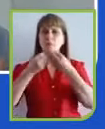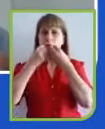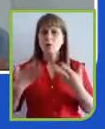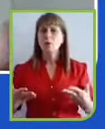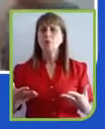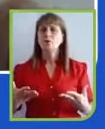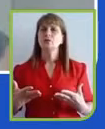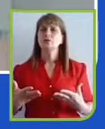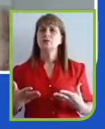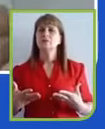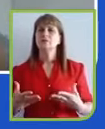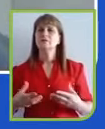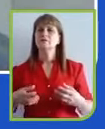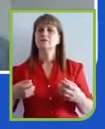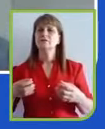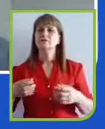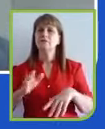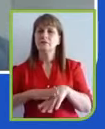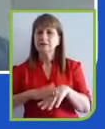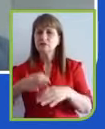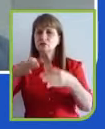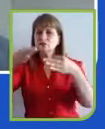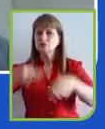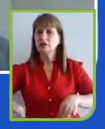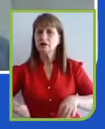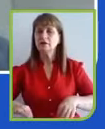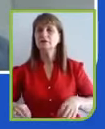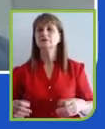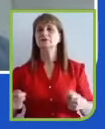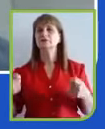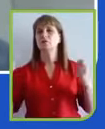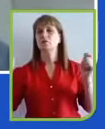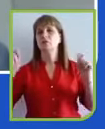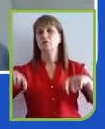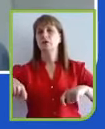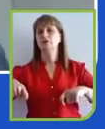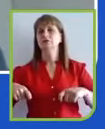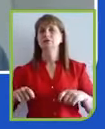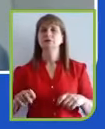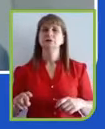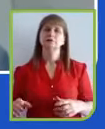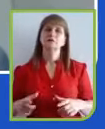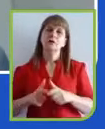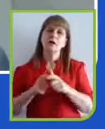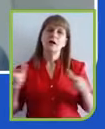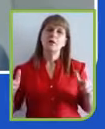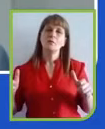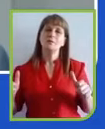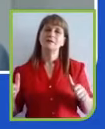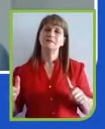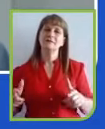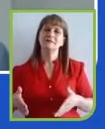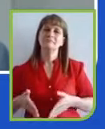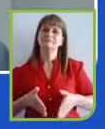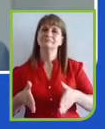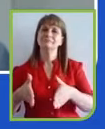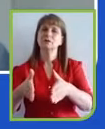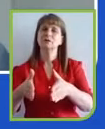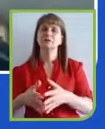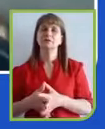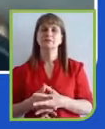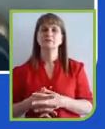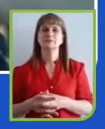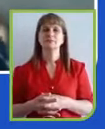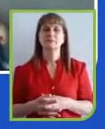fazendo certo. Então, vão, sem dúvida, potencializar essa caminhada. Muito bom, muito bom. Eu queria agora inverter, passar uma